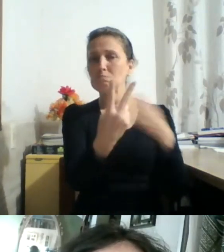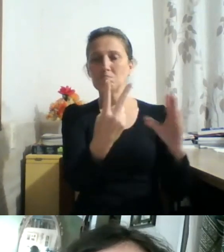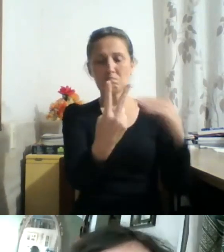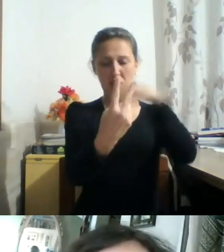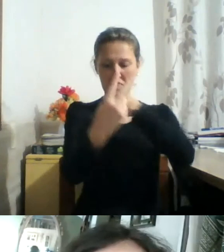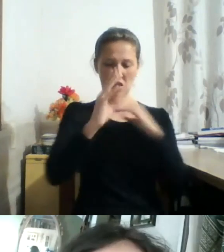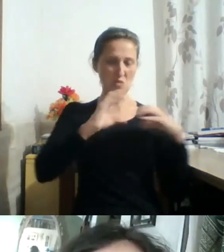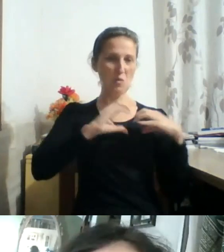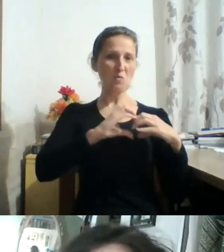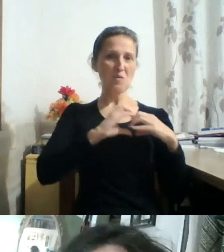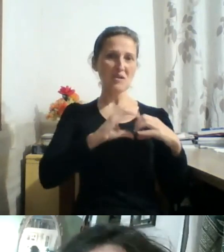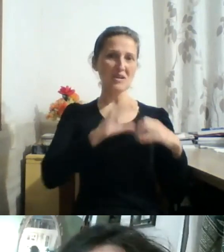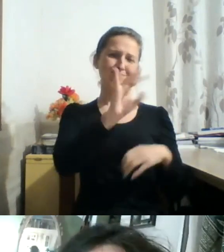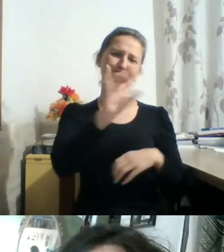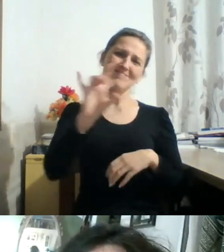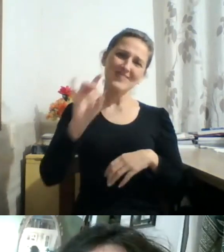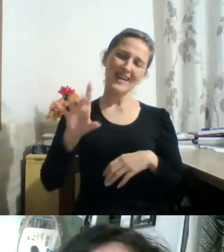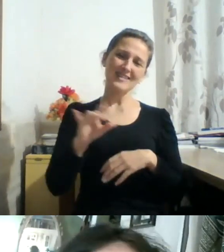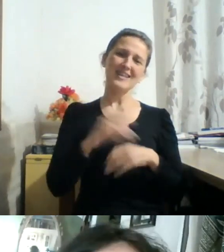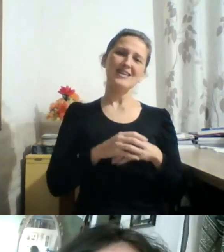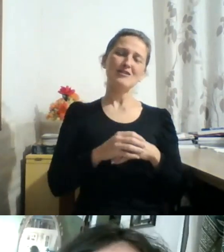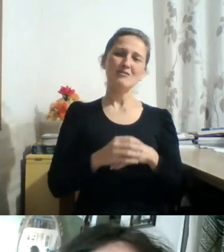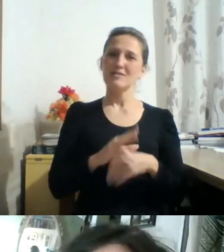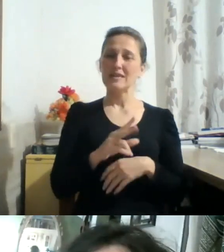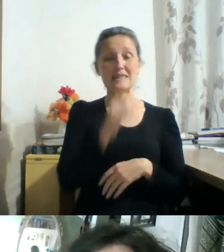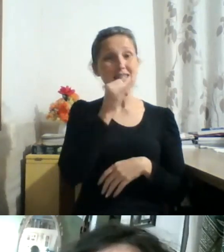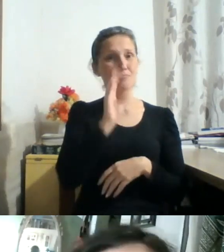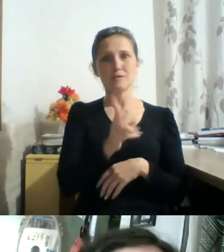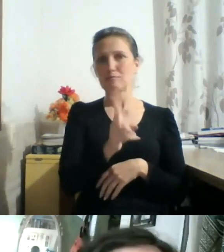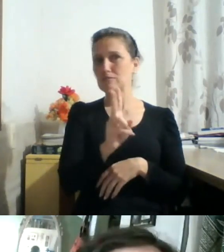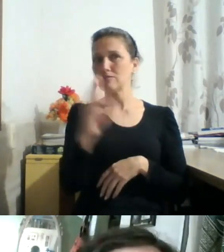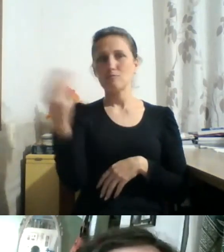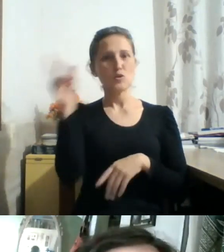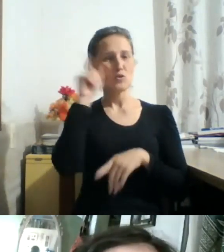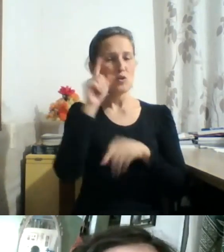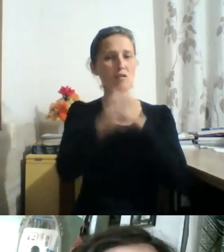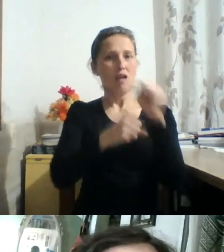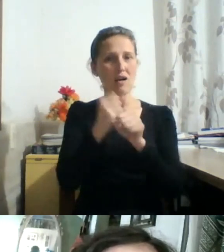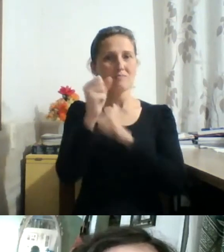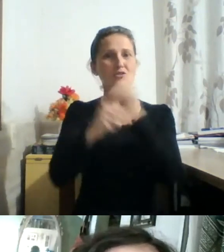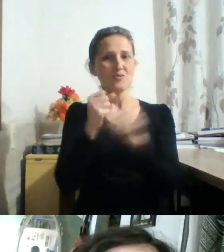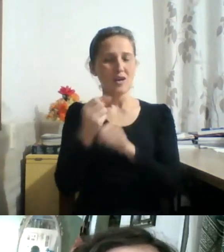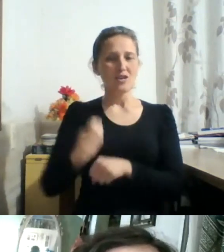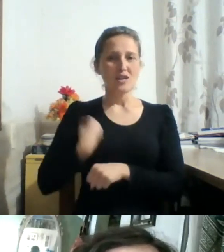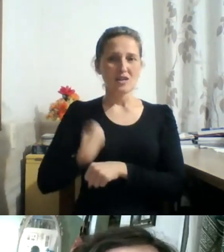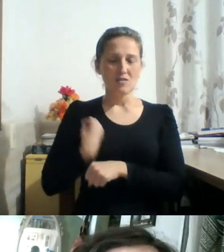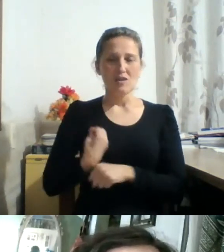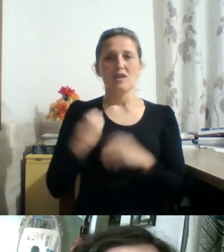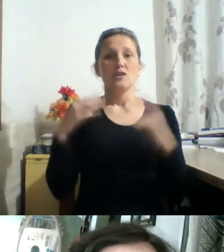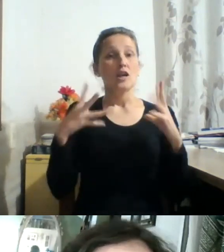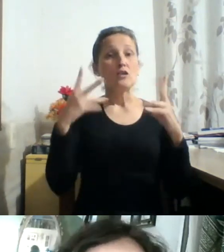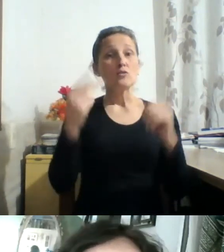tempo. O BC Fotofestival não acontece sem elas. então eu agradeço a todos vocês e a todos que estão presentes também até agora.